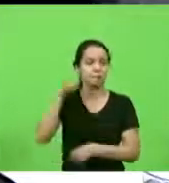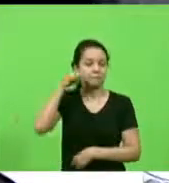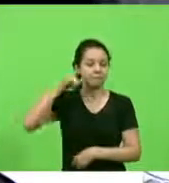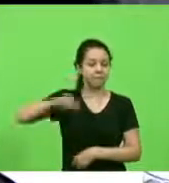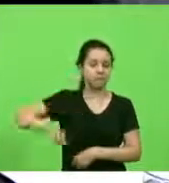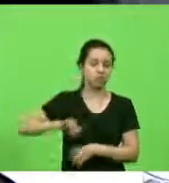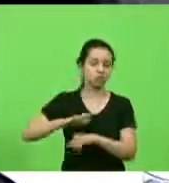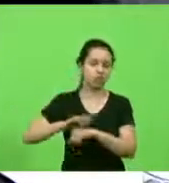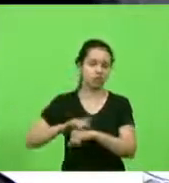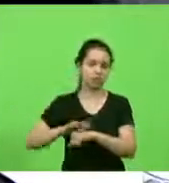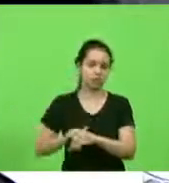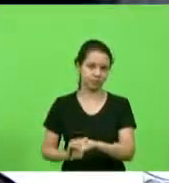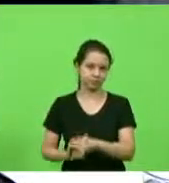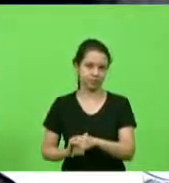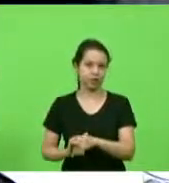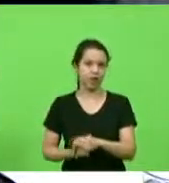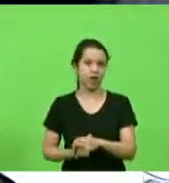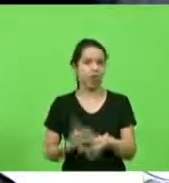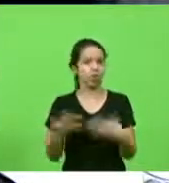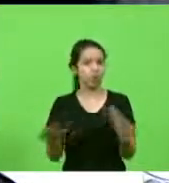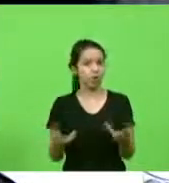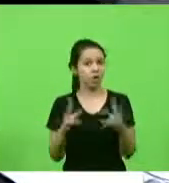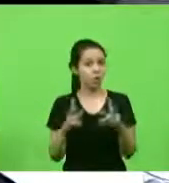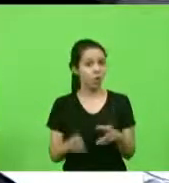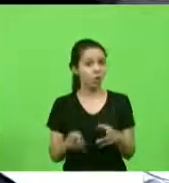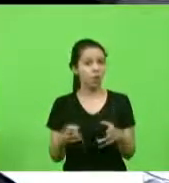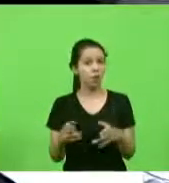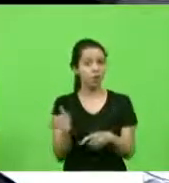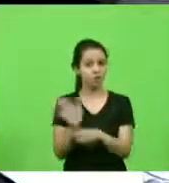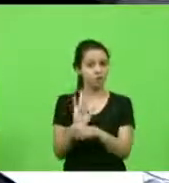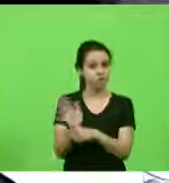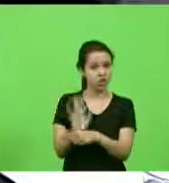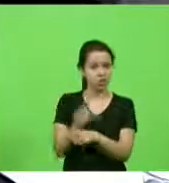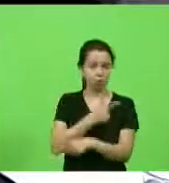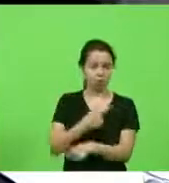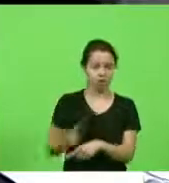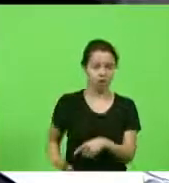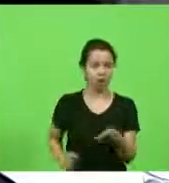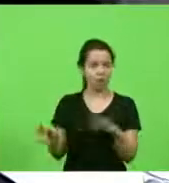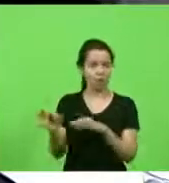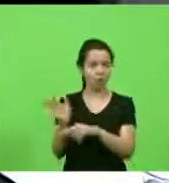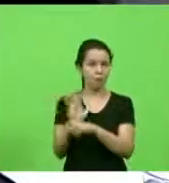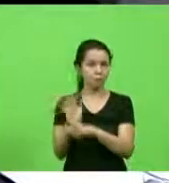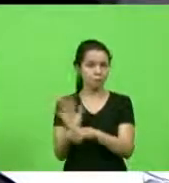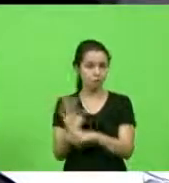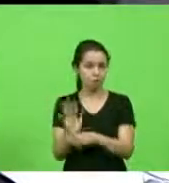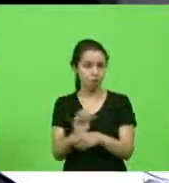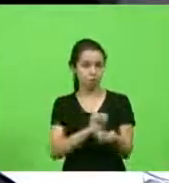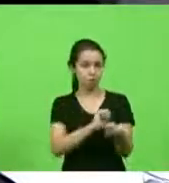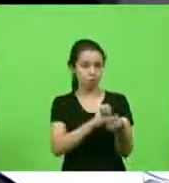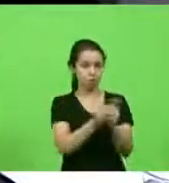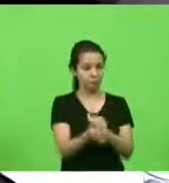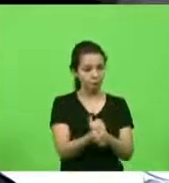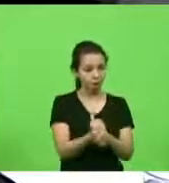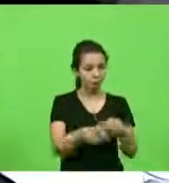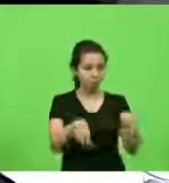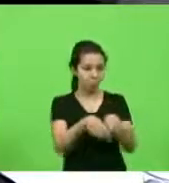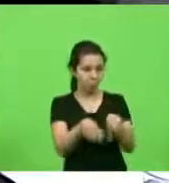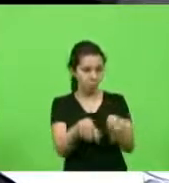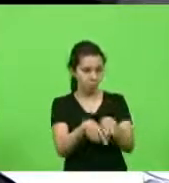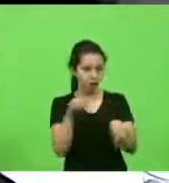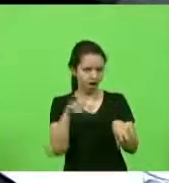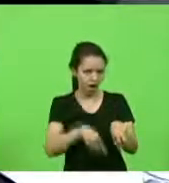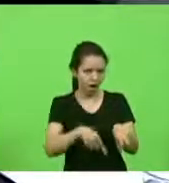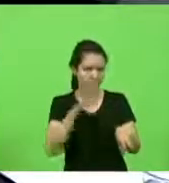que está gente até um vídeo o governo do estado fez um vídeo como se o futebol o esporte coletivo fosse o vilão esse vídeo